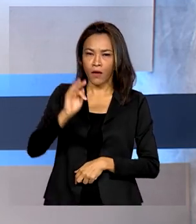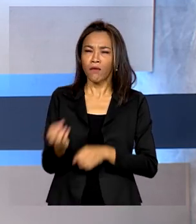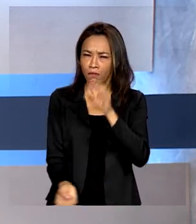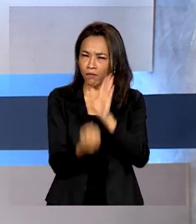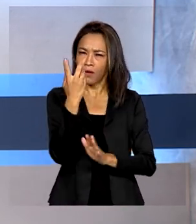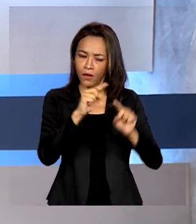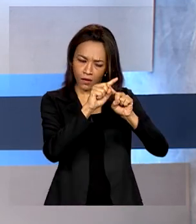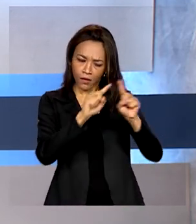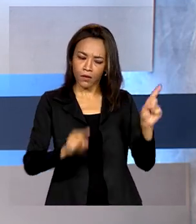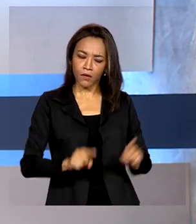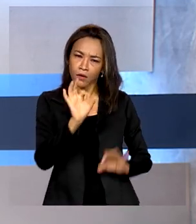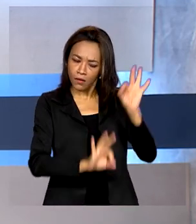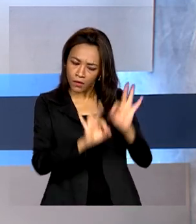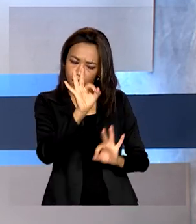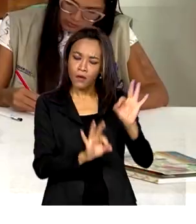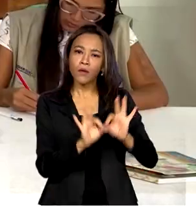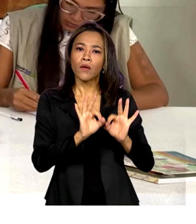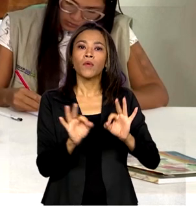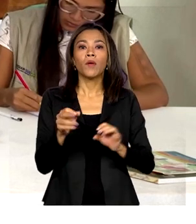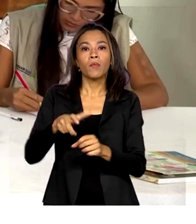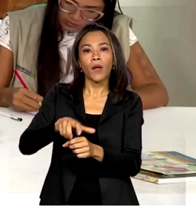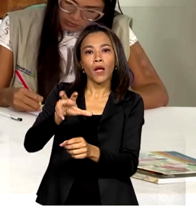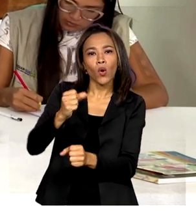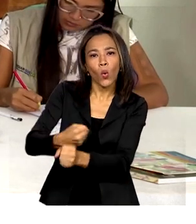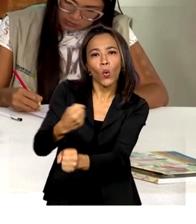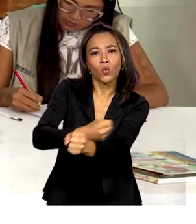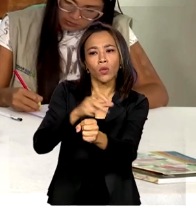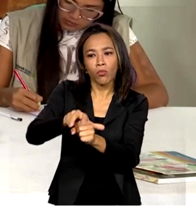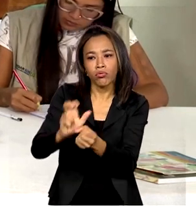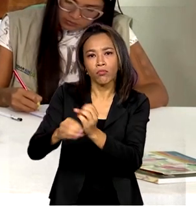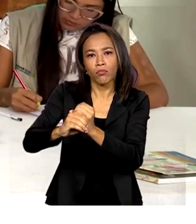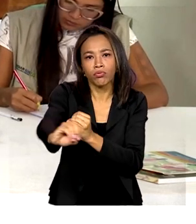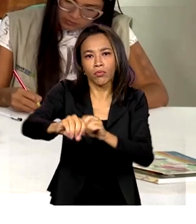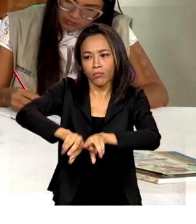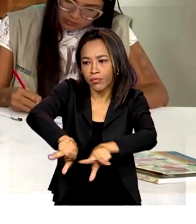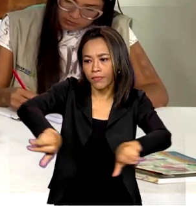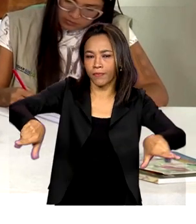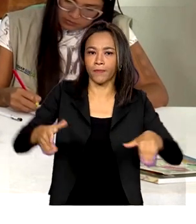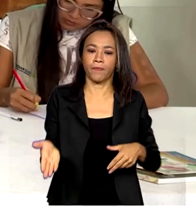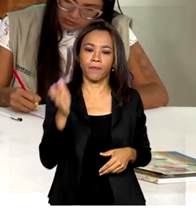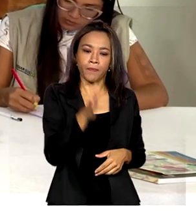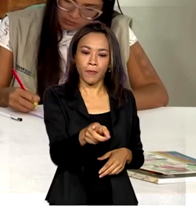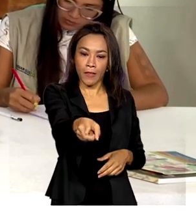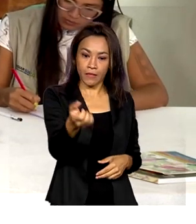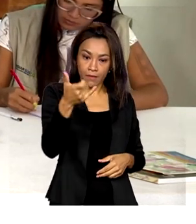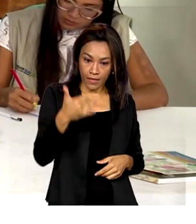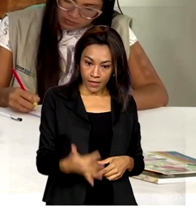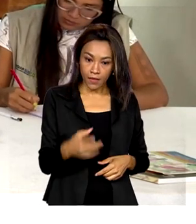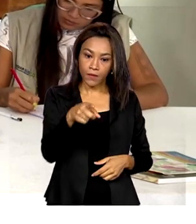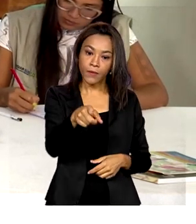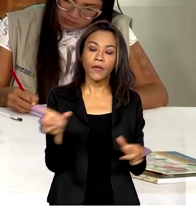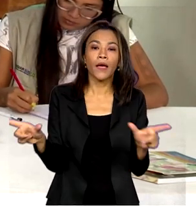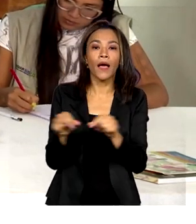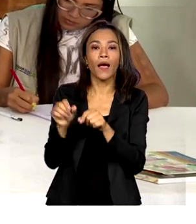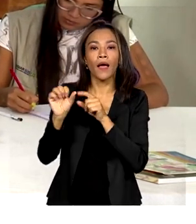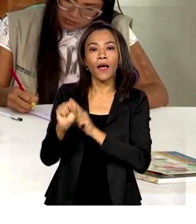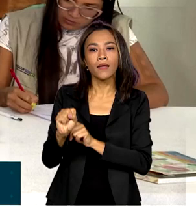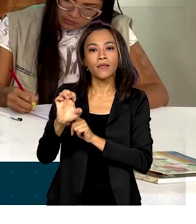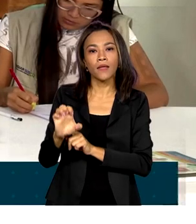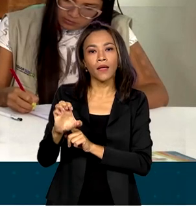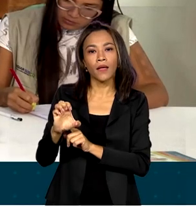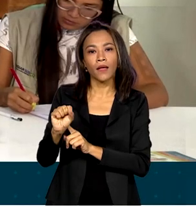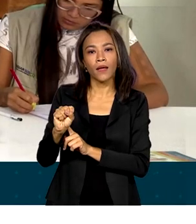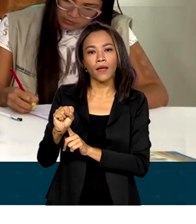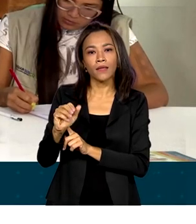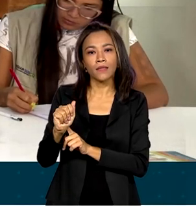de infraestrutura para a região. Nós recebemos uma autorização para que a CESAI possa realizar, elaborar um plano